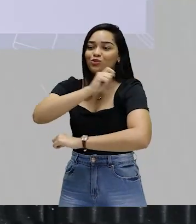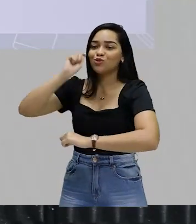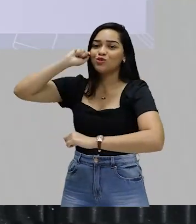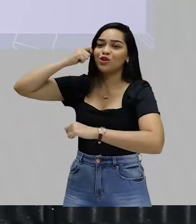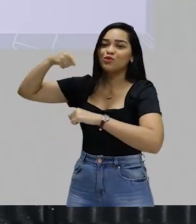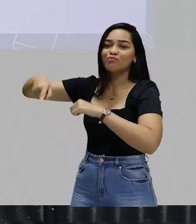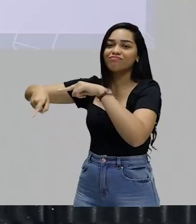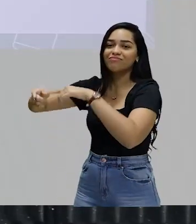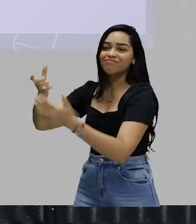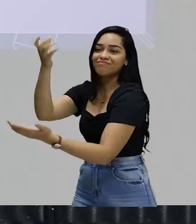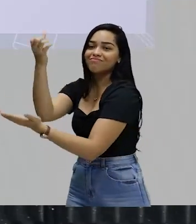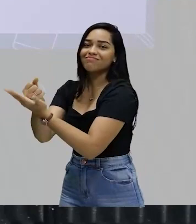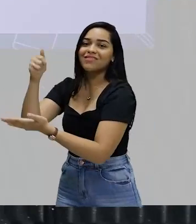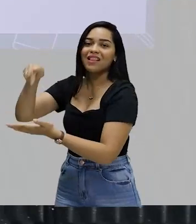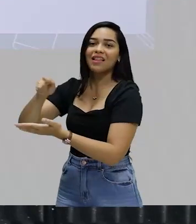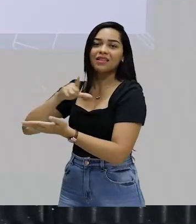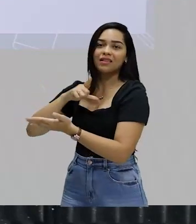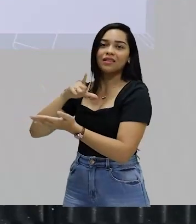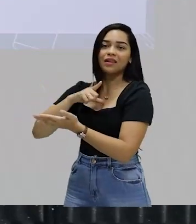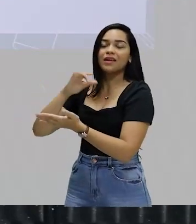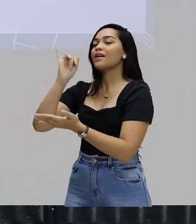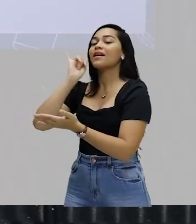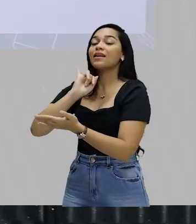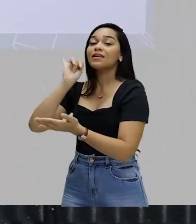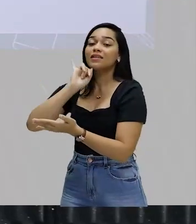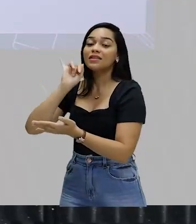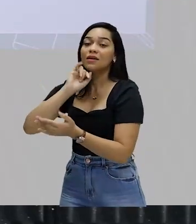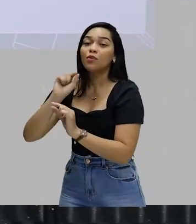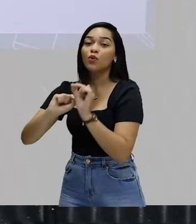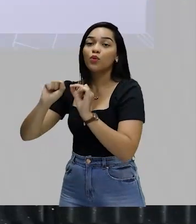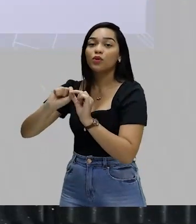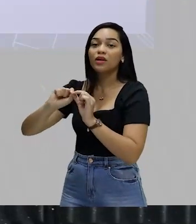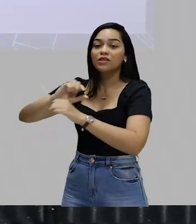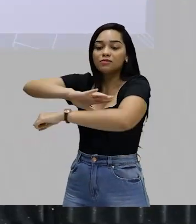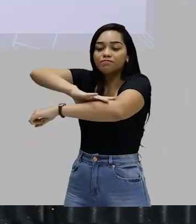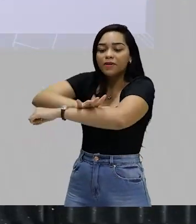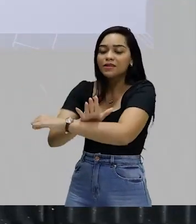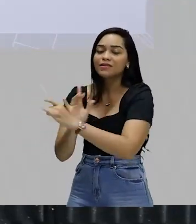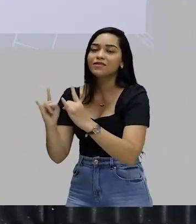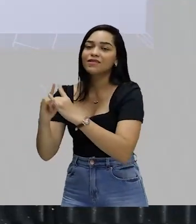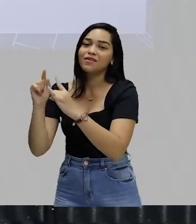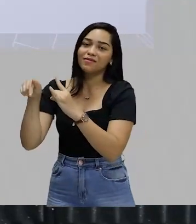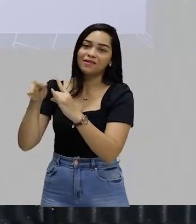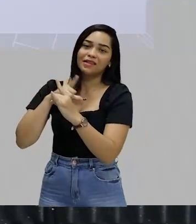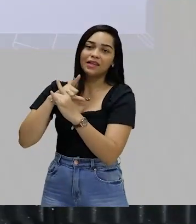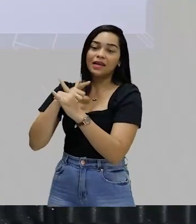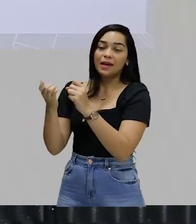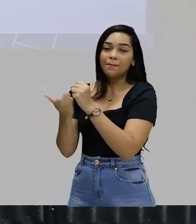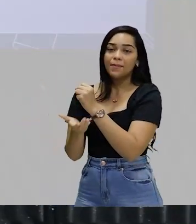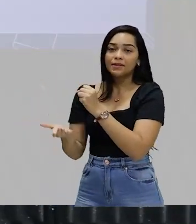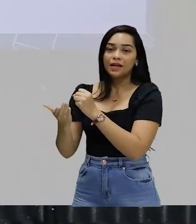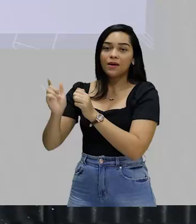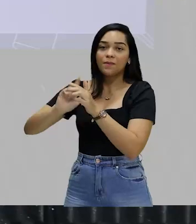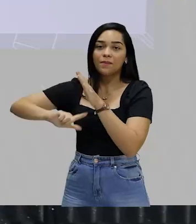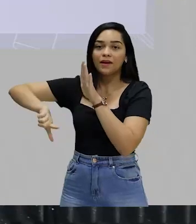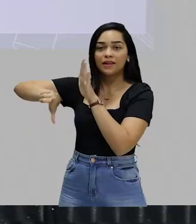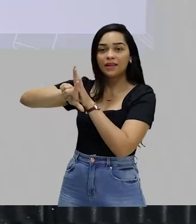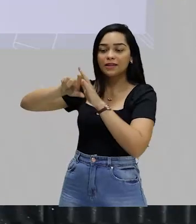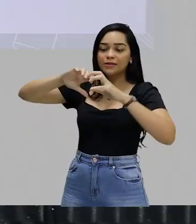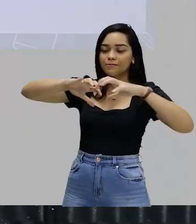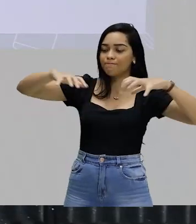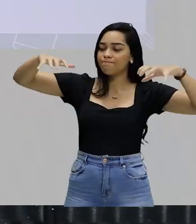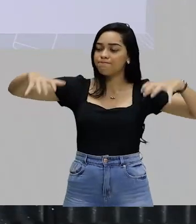lá. Você tem, portanto, um exemplo clássico de racismo institucional, baseado numa lei de